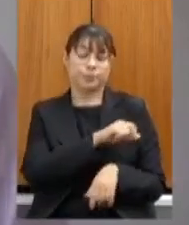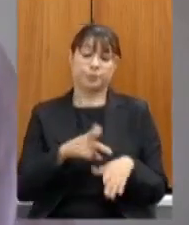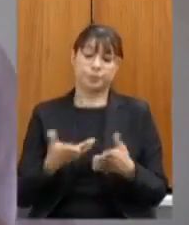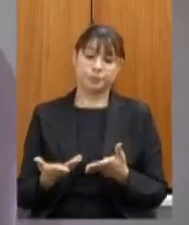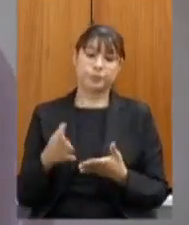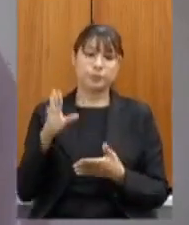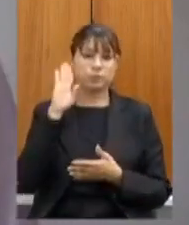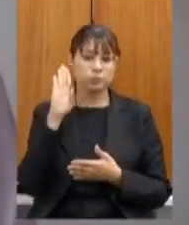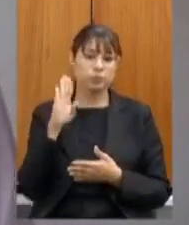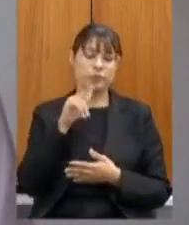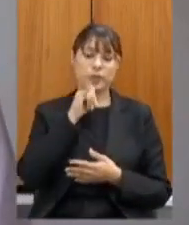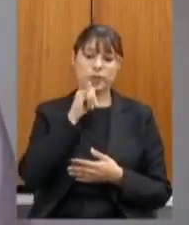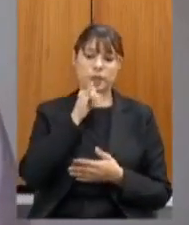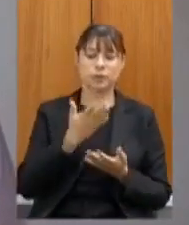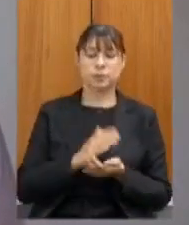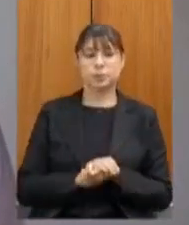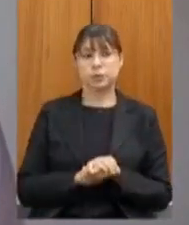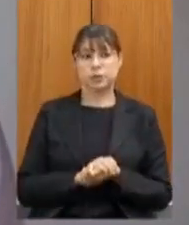específica